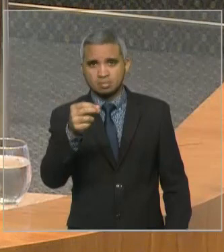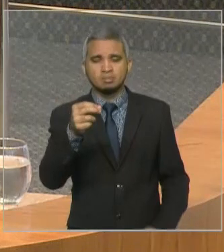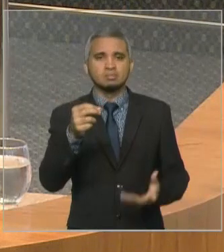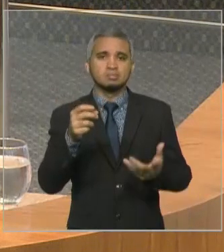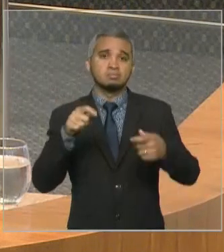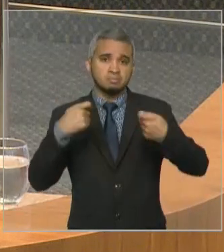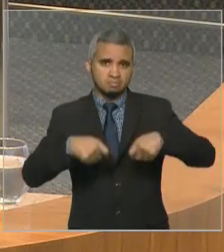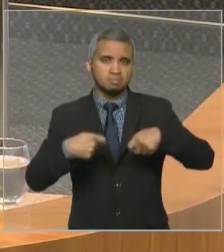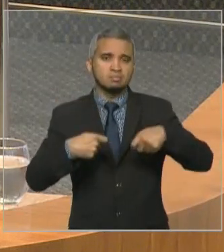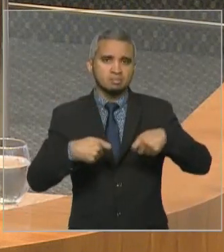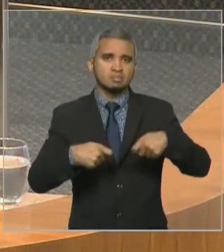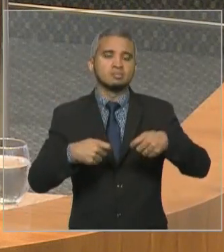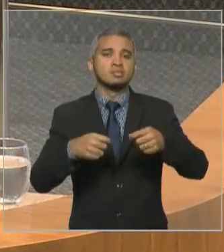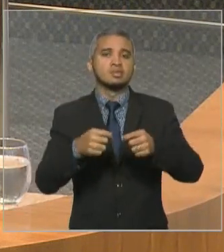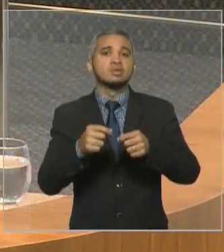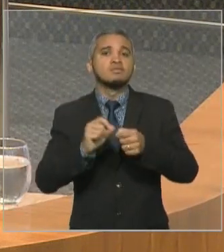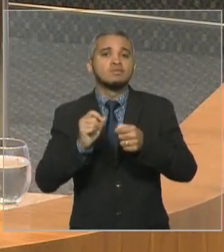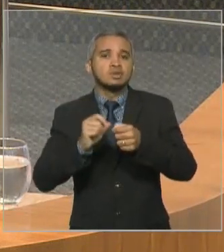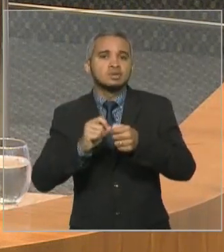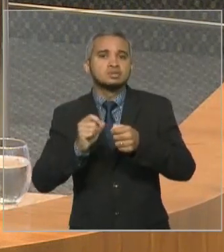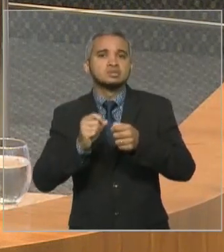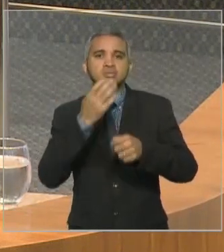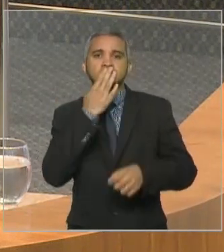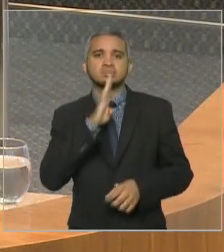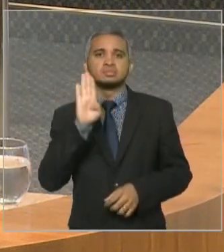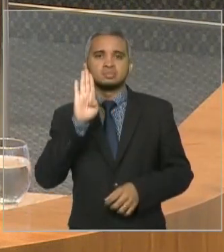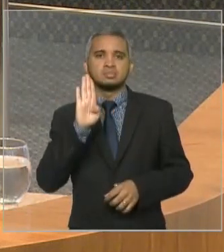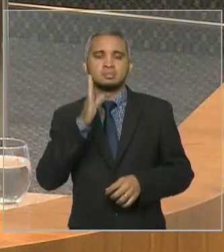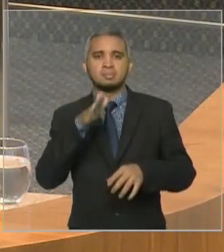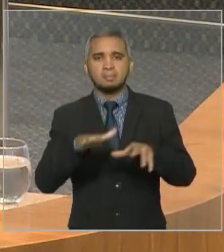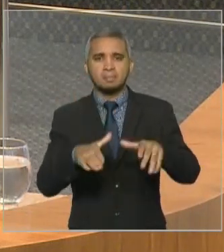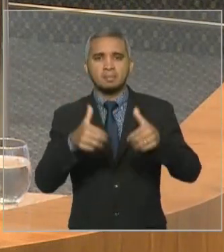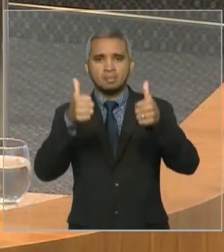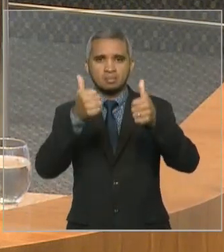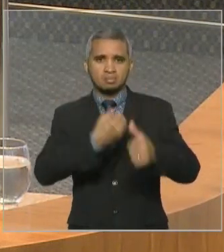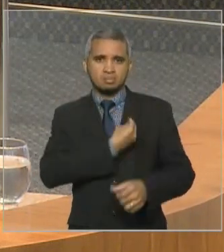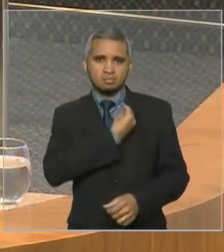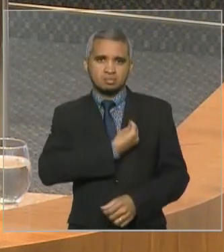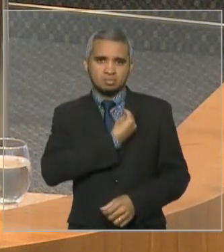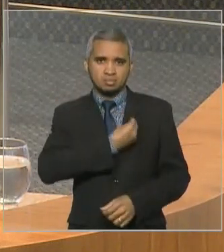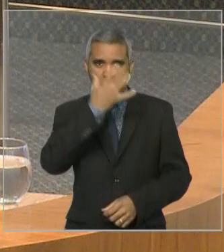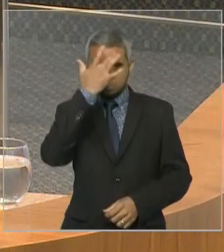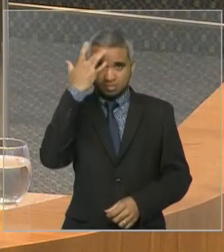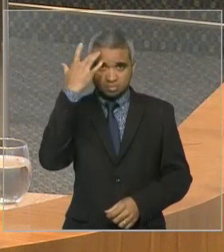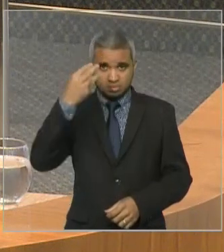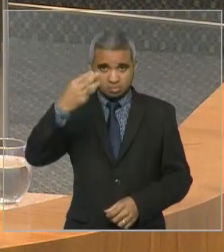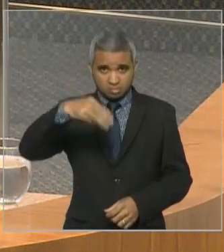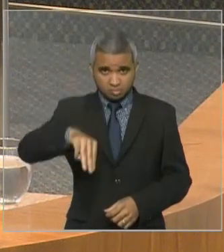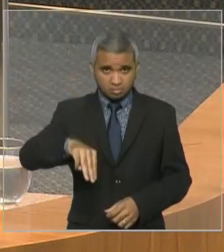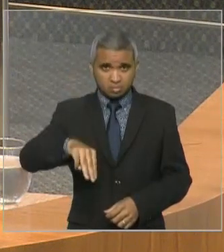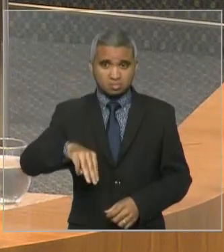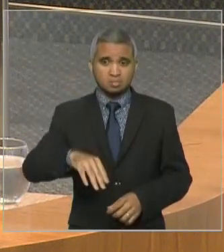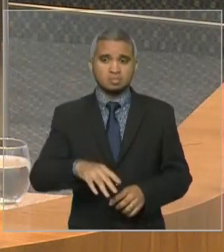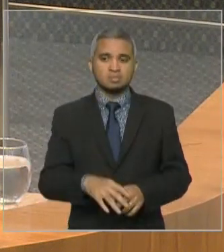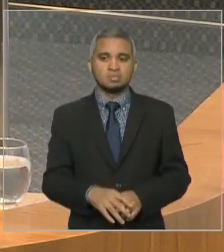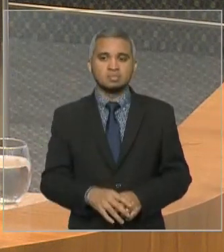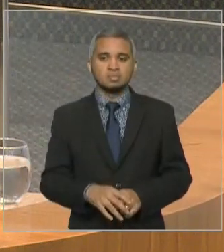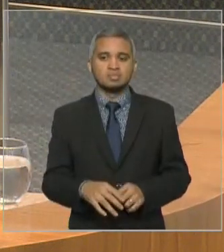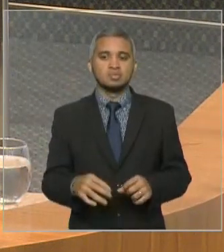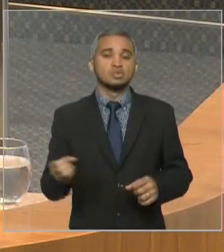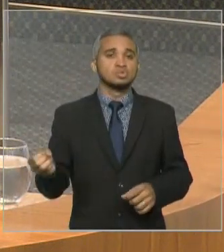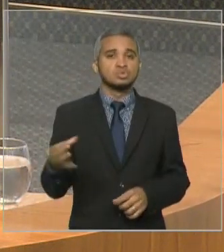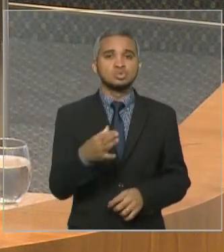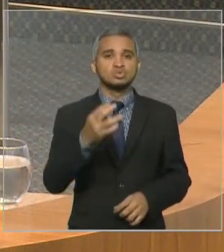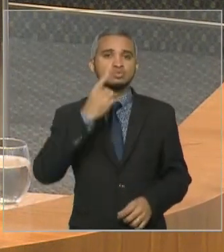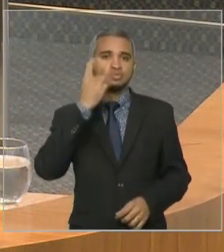realidade, melhorando a qualidade de vida do Maranhão. E quero parabenizar, e como disse aqui, vou citar nominalmente os novos deputados,